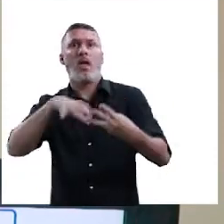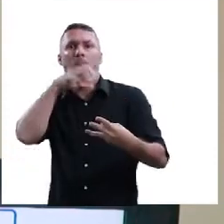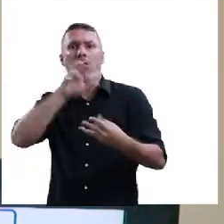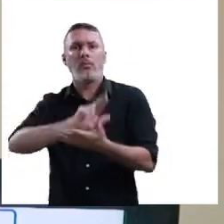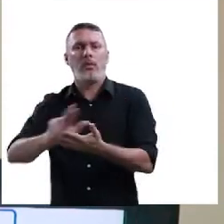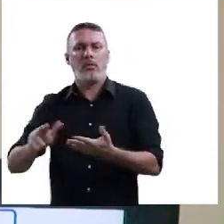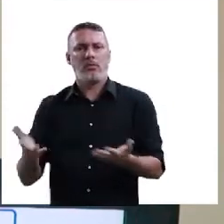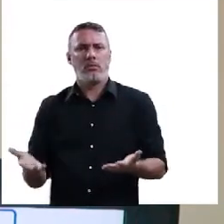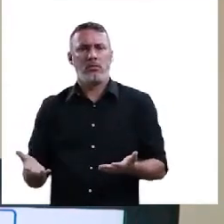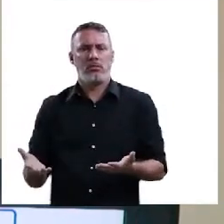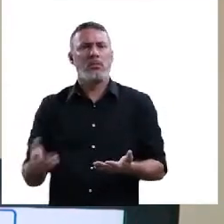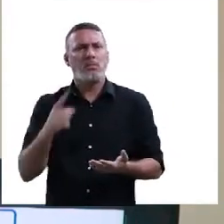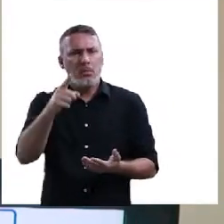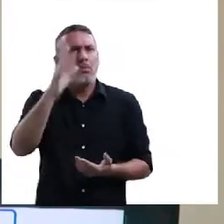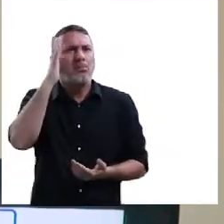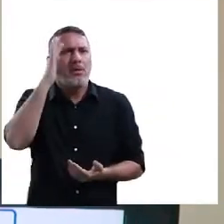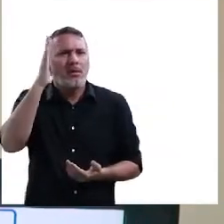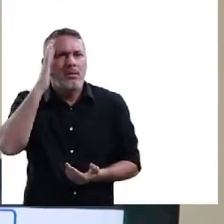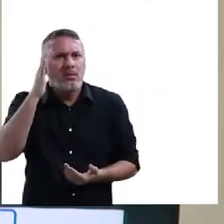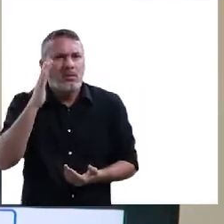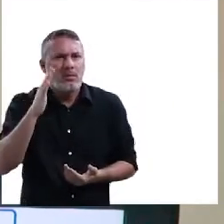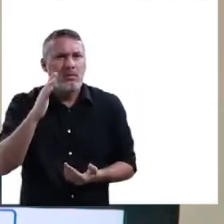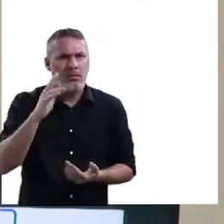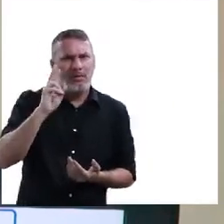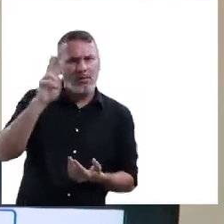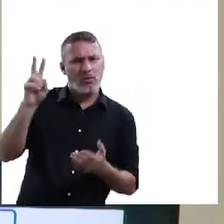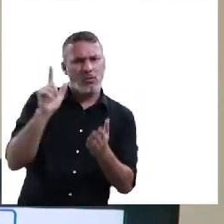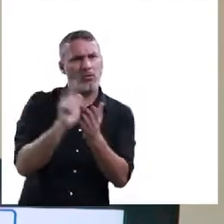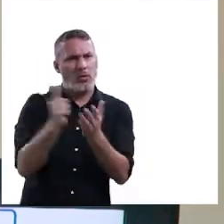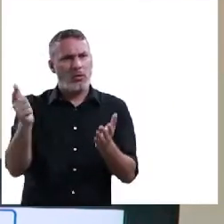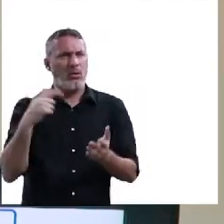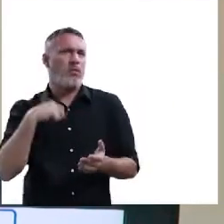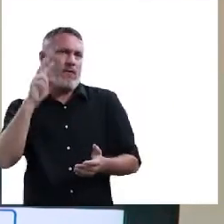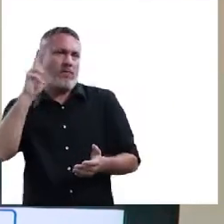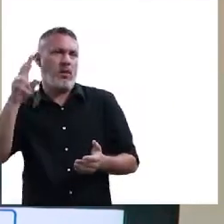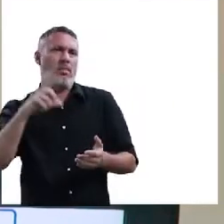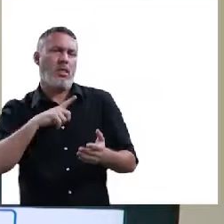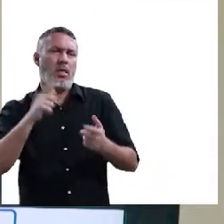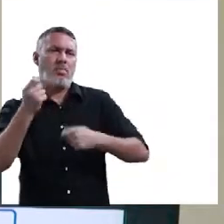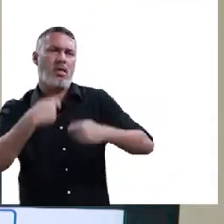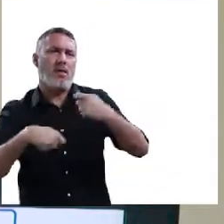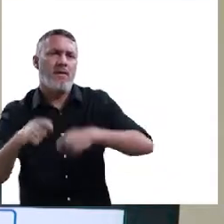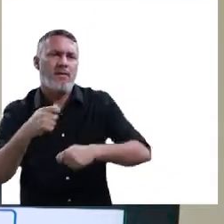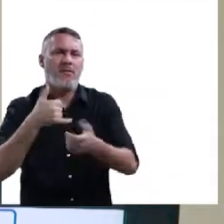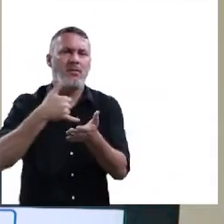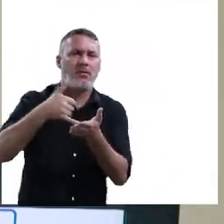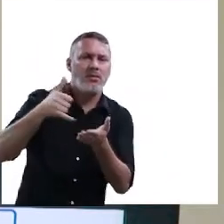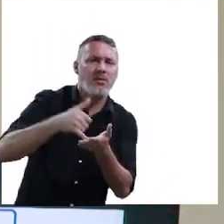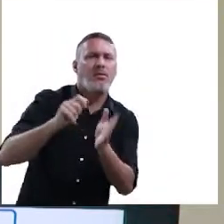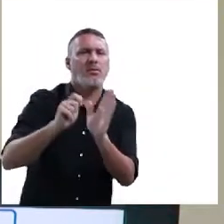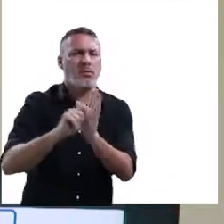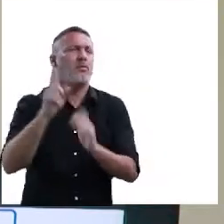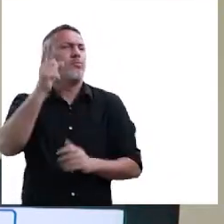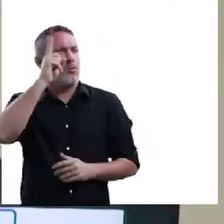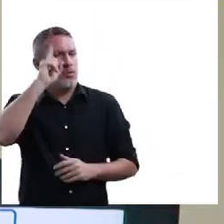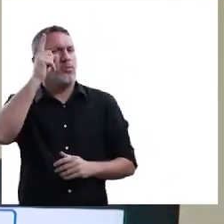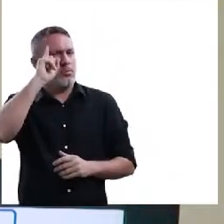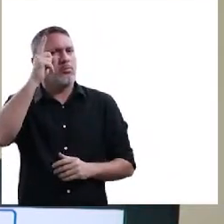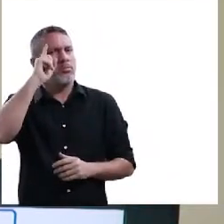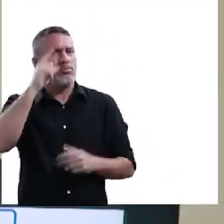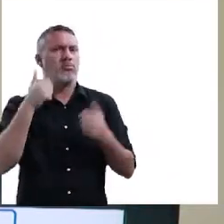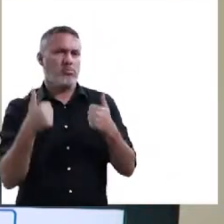Pensa comigo o seguinte. Prof, eu vi no jornal sobre tráfico de drogas.